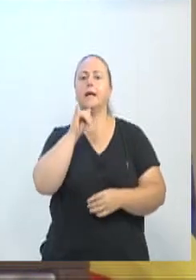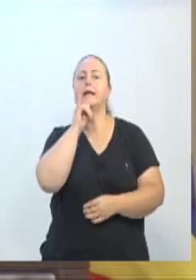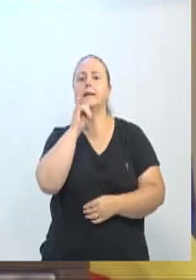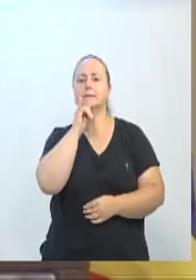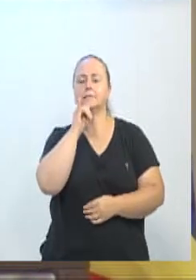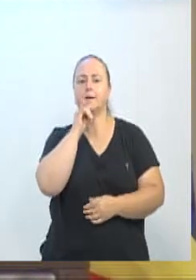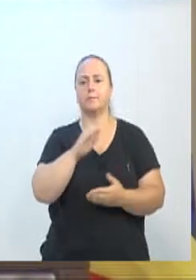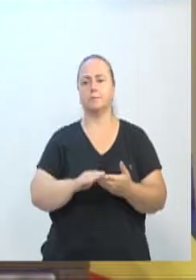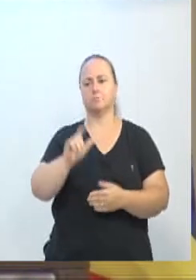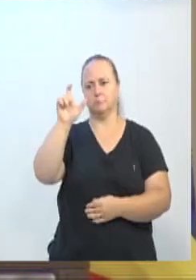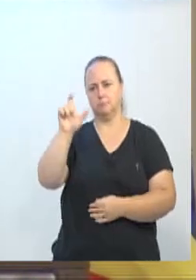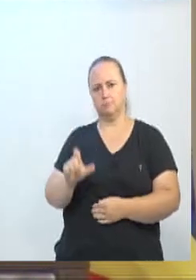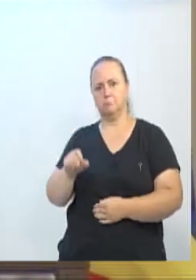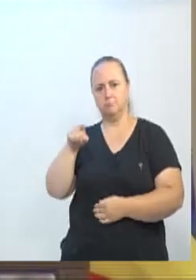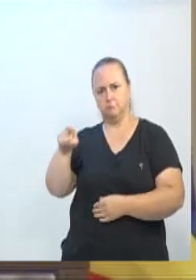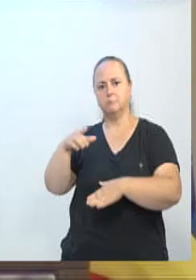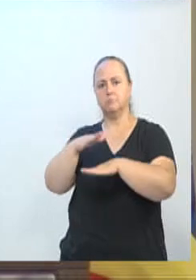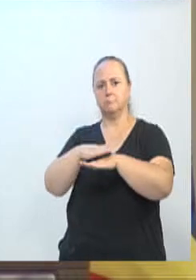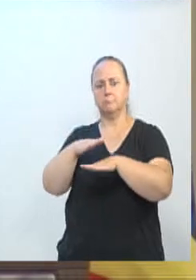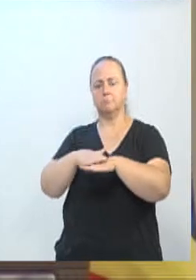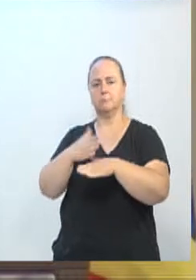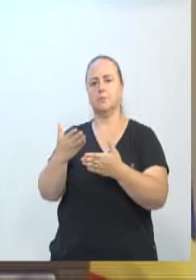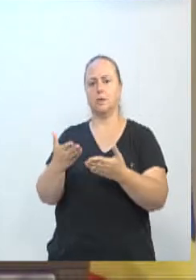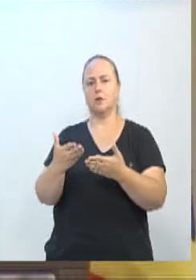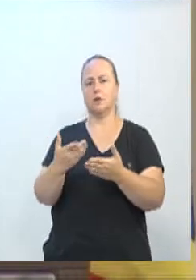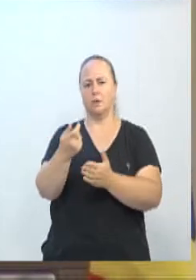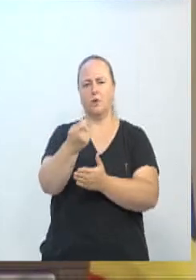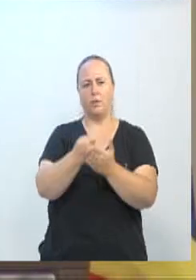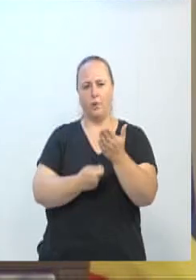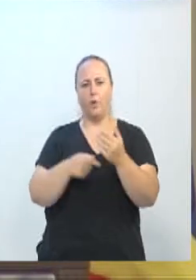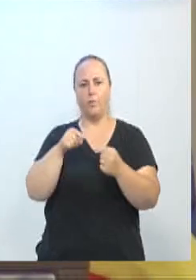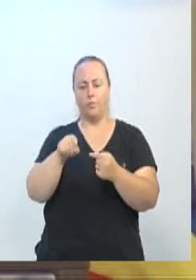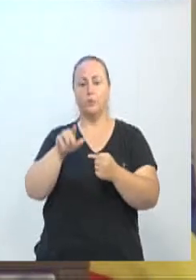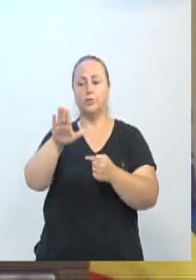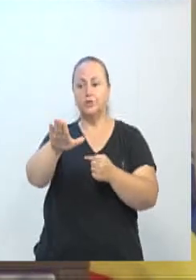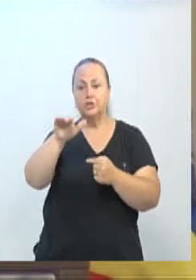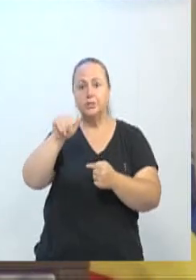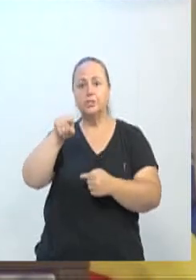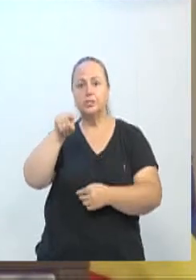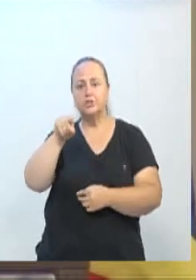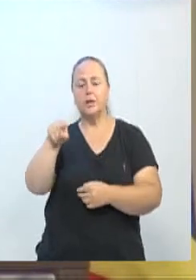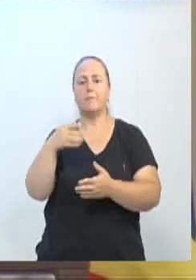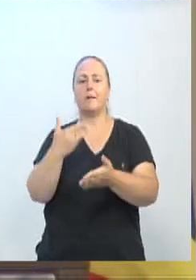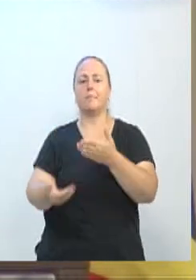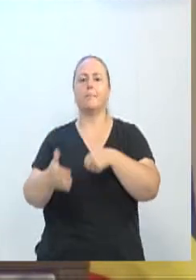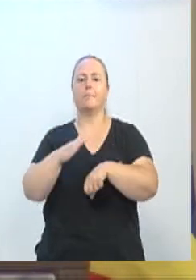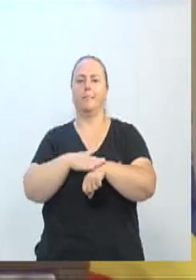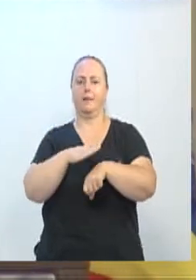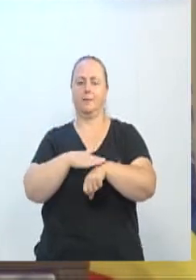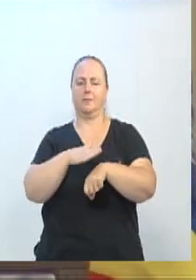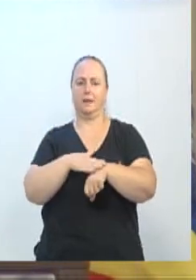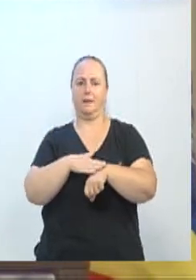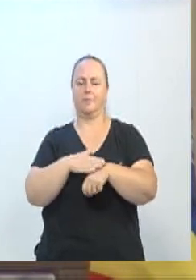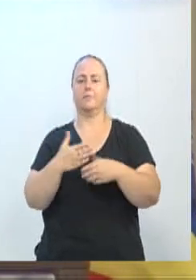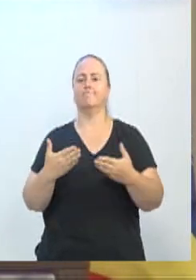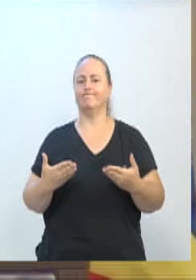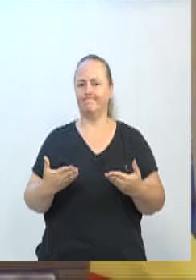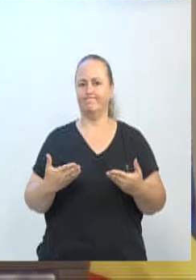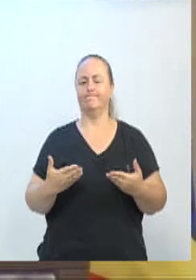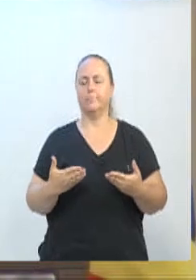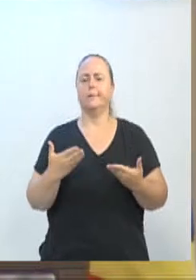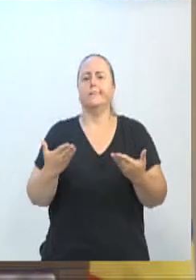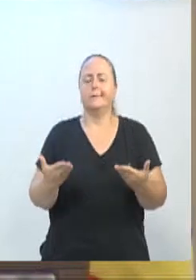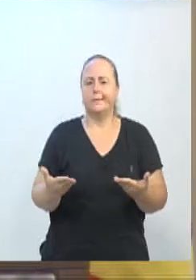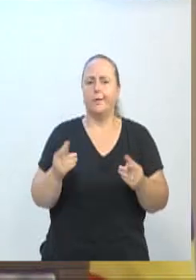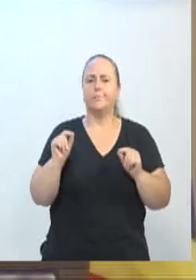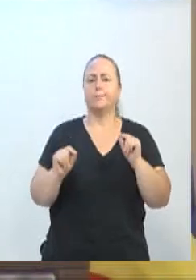os concursos públicos, eles acabam recorrendo aos intérpretes e perdendo muito tempo. E, com isso, a carreta está carretando o